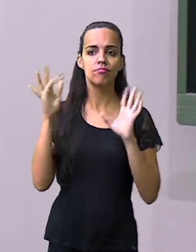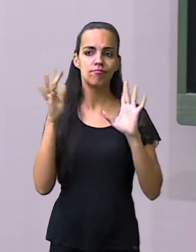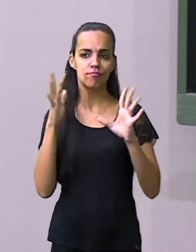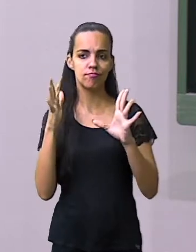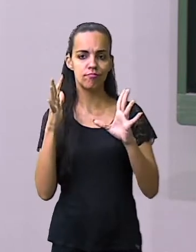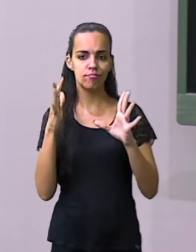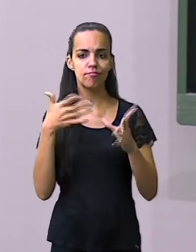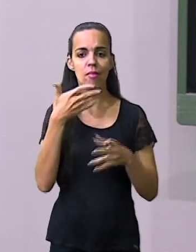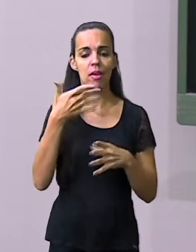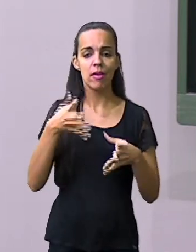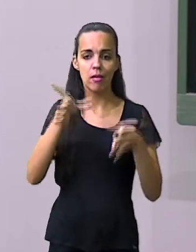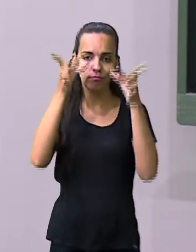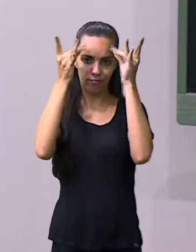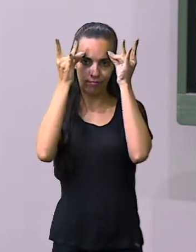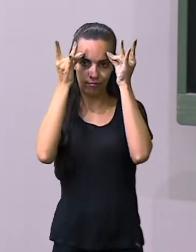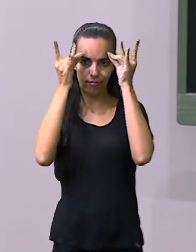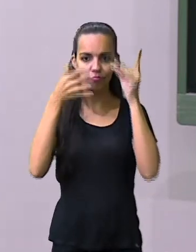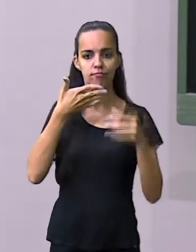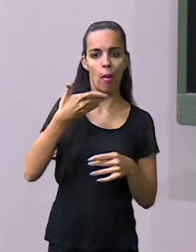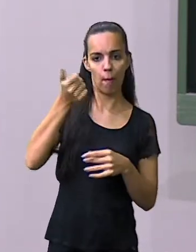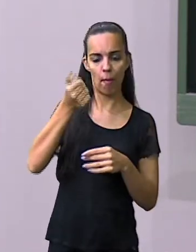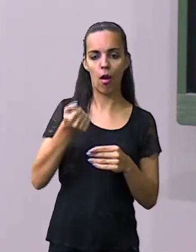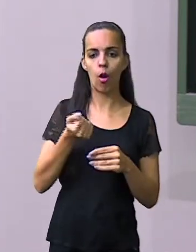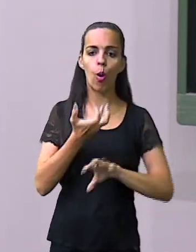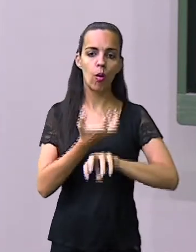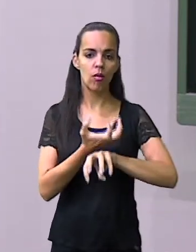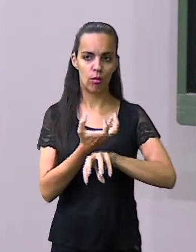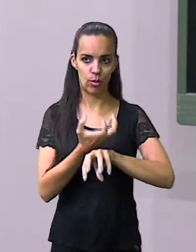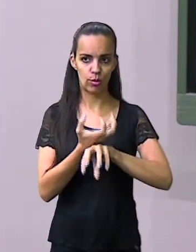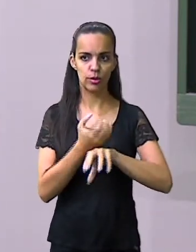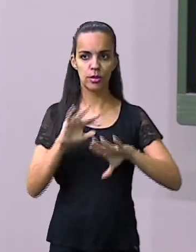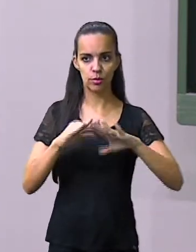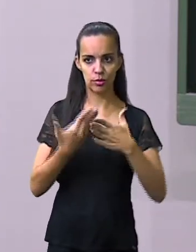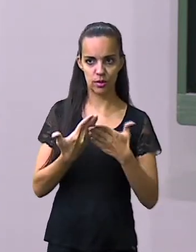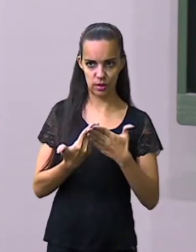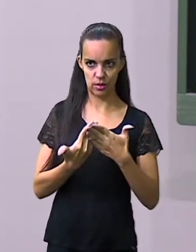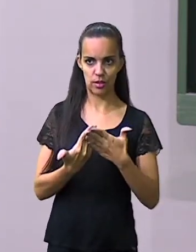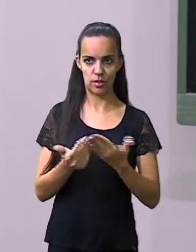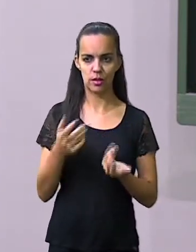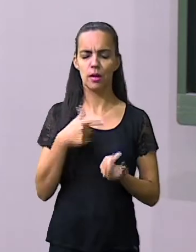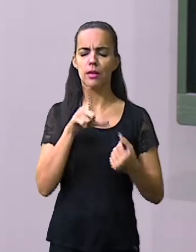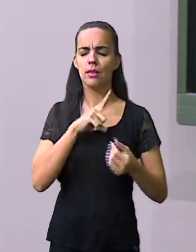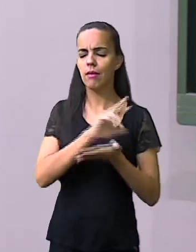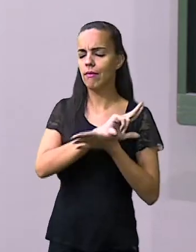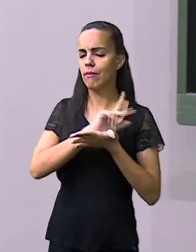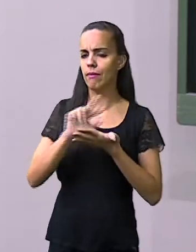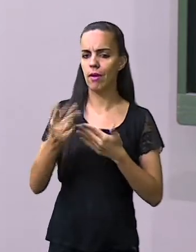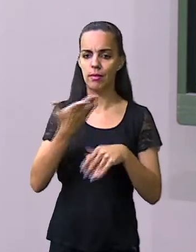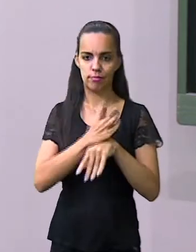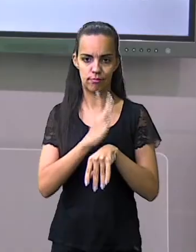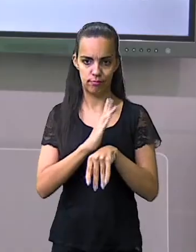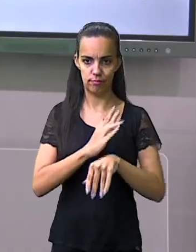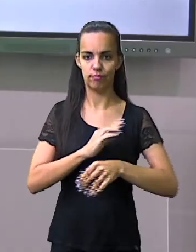conteúdo melhor aí, ok? Vamos comigo para a nossa aula que vai ter bastante exercício interessante.